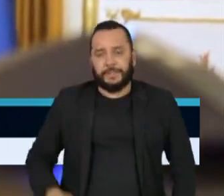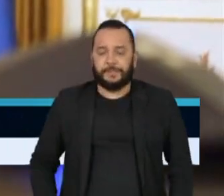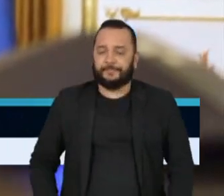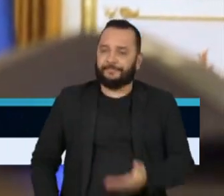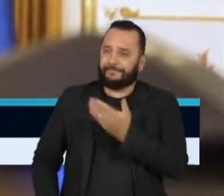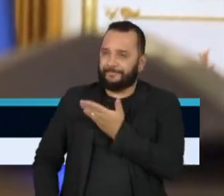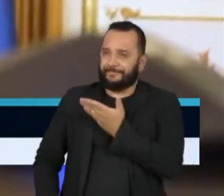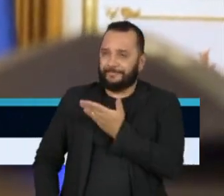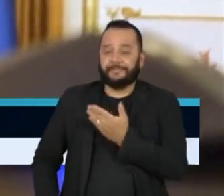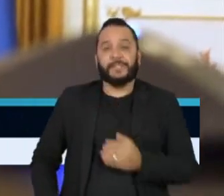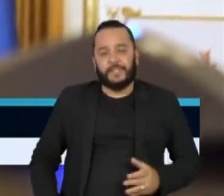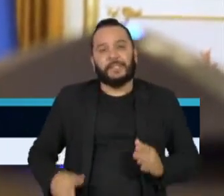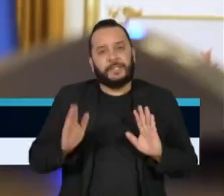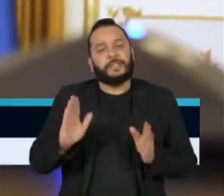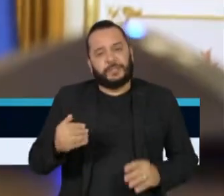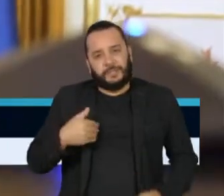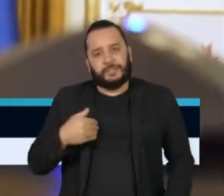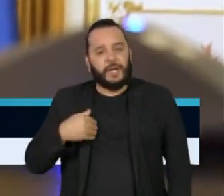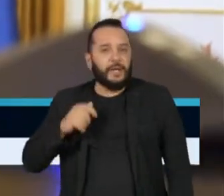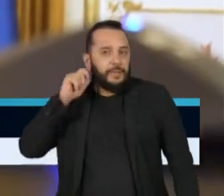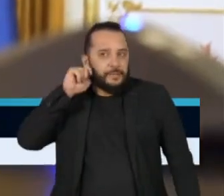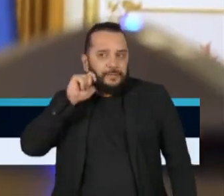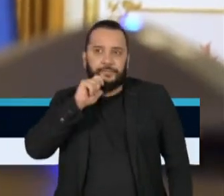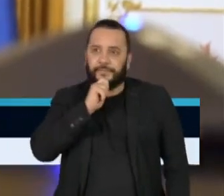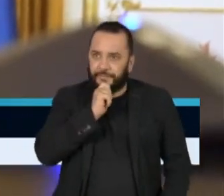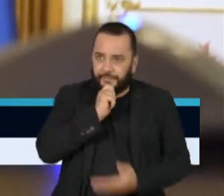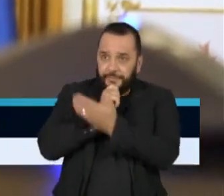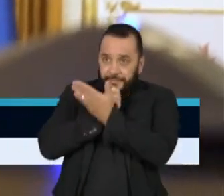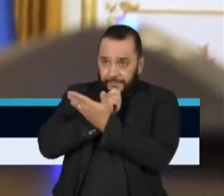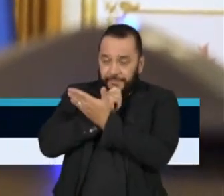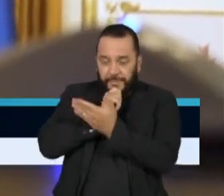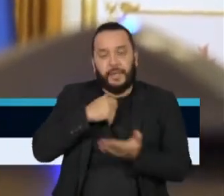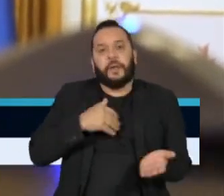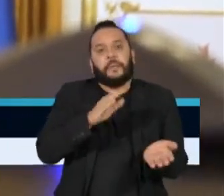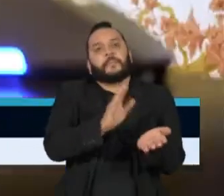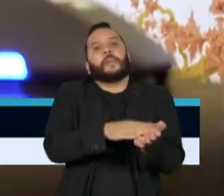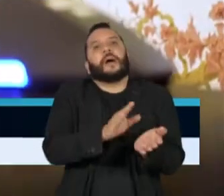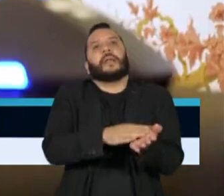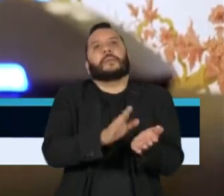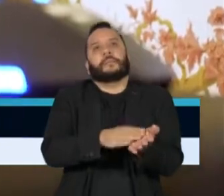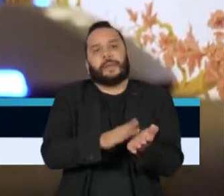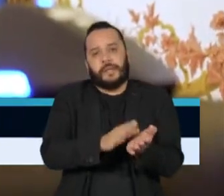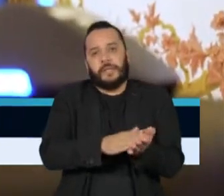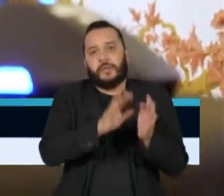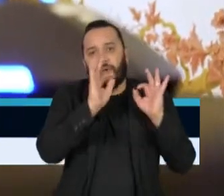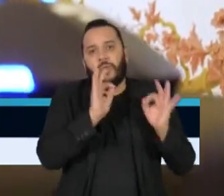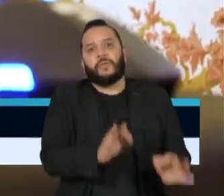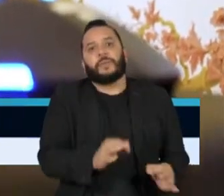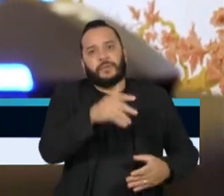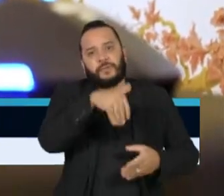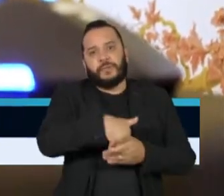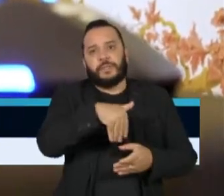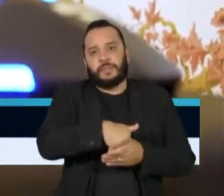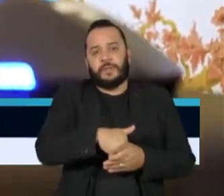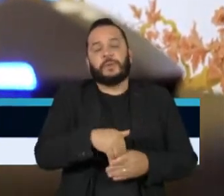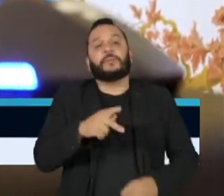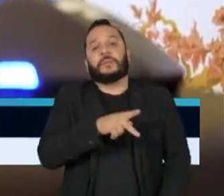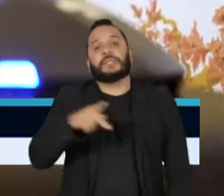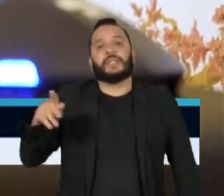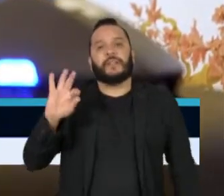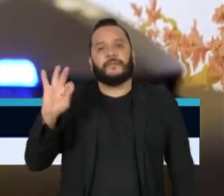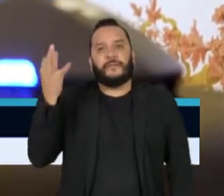Um dos primeiros chefes de Estado a dar os parabéns, poucos minutos depois da confirmação das urnas, o presidente